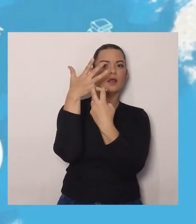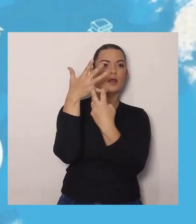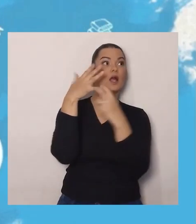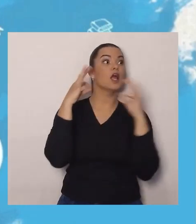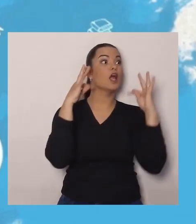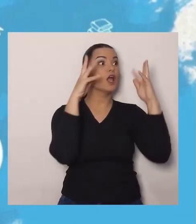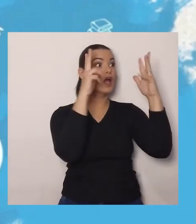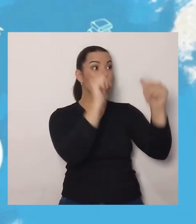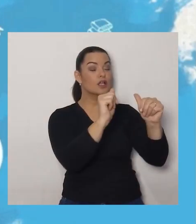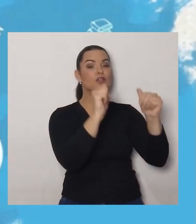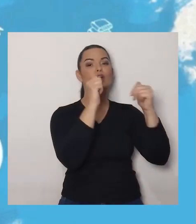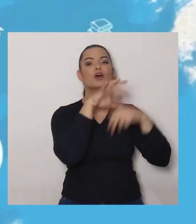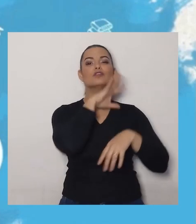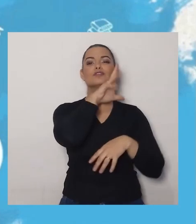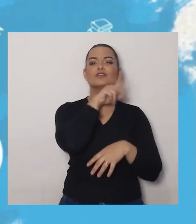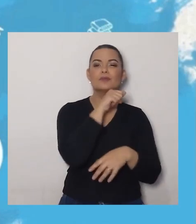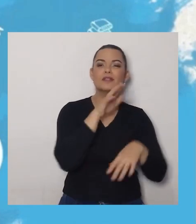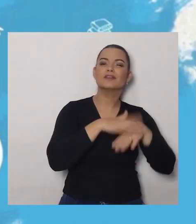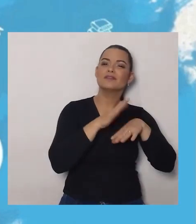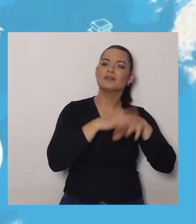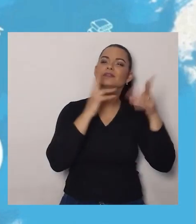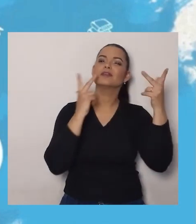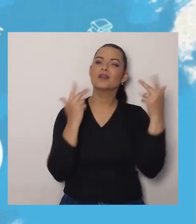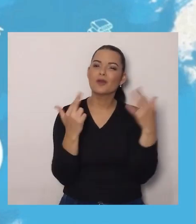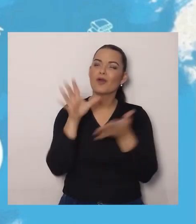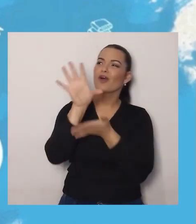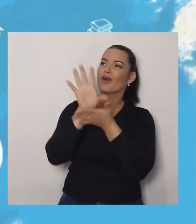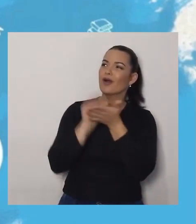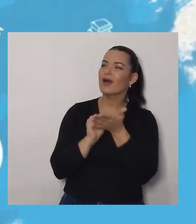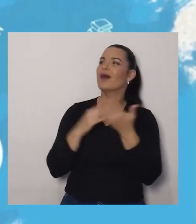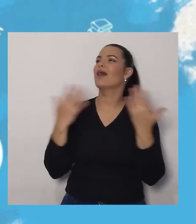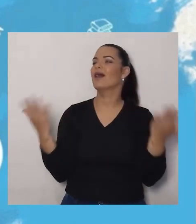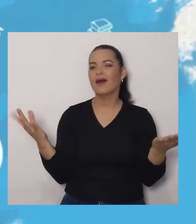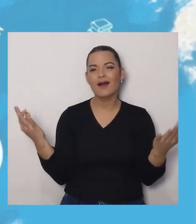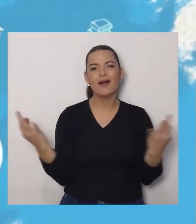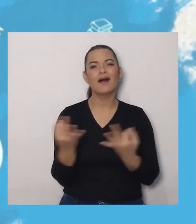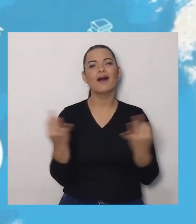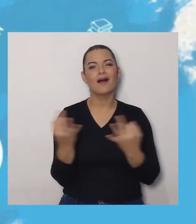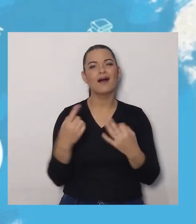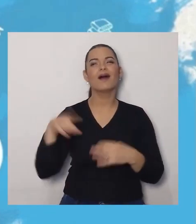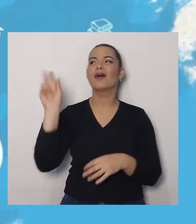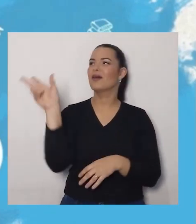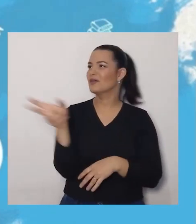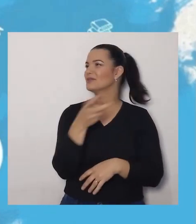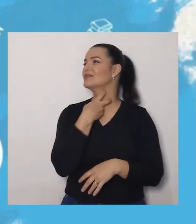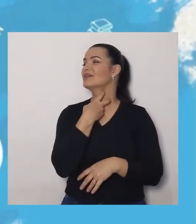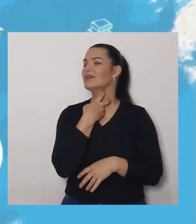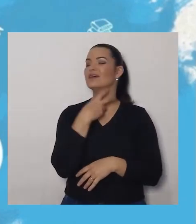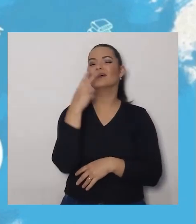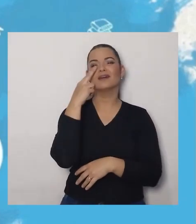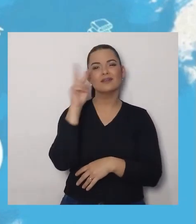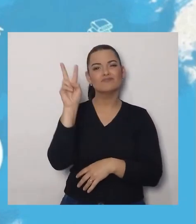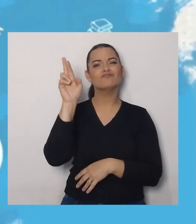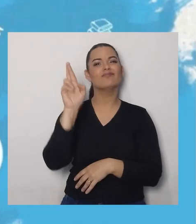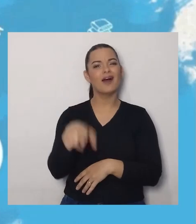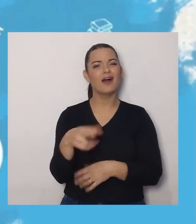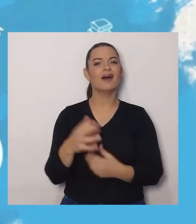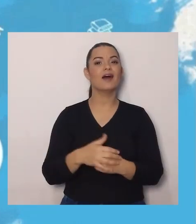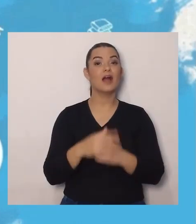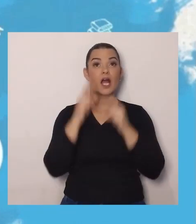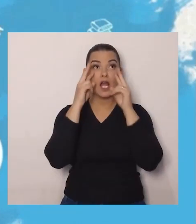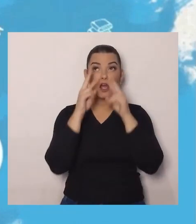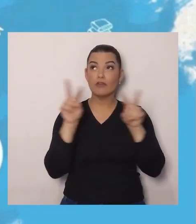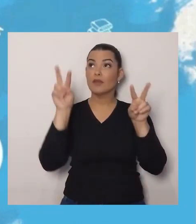Ah, o morcego tinha razão, disse o cabrito. Olhando nesse ponto de vista, O pico da